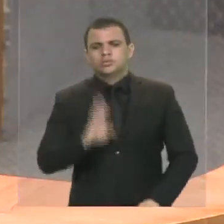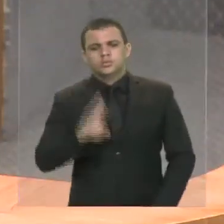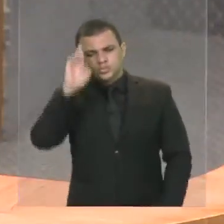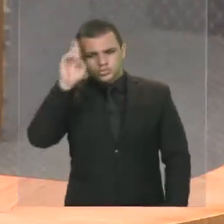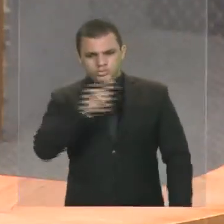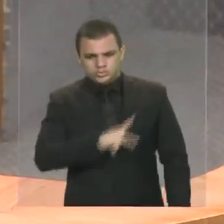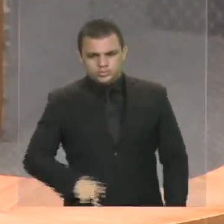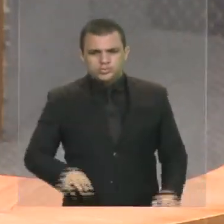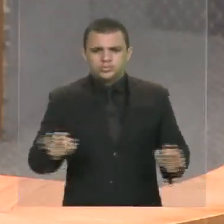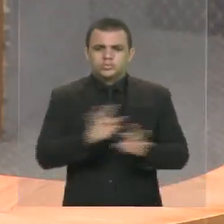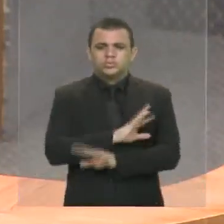eram essas minhas palavras. Muito obrigado.